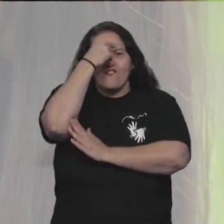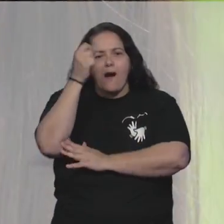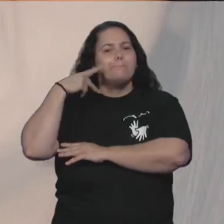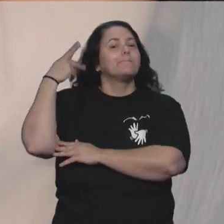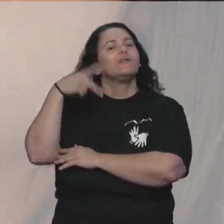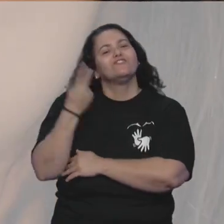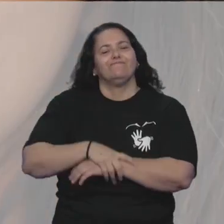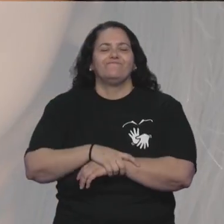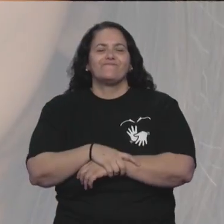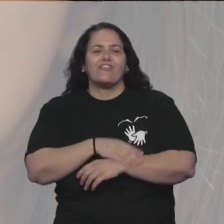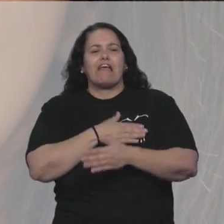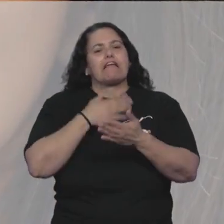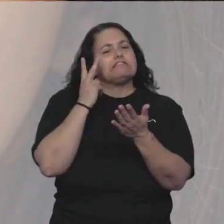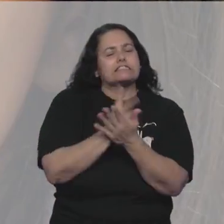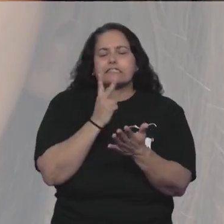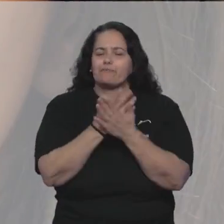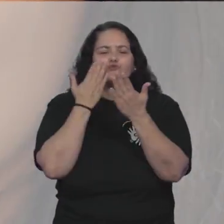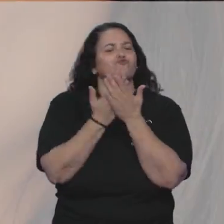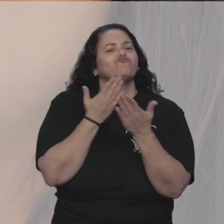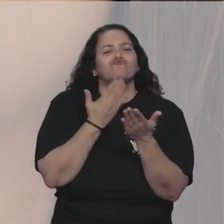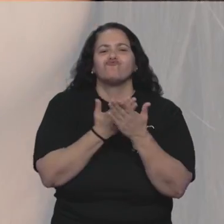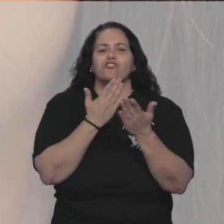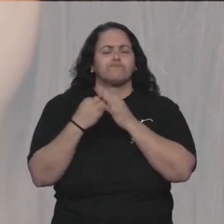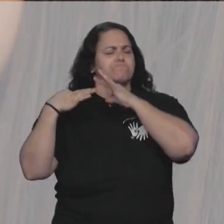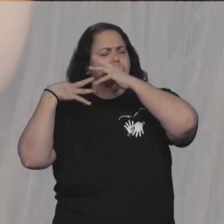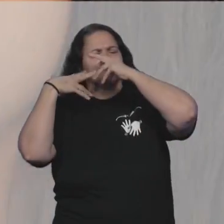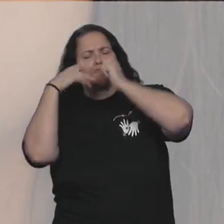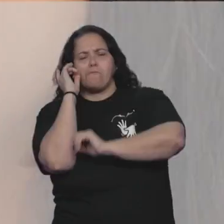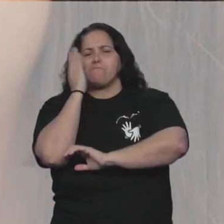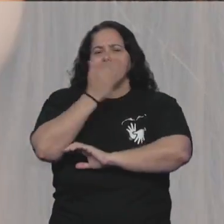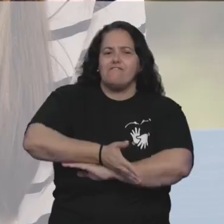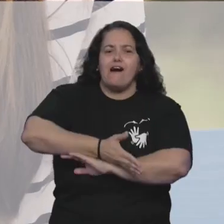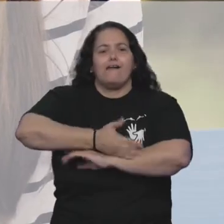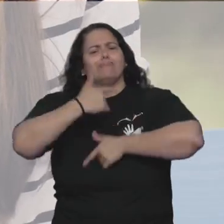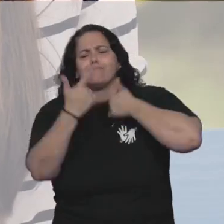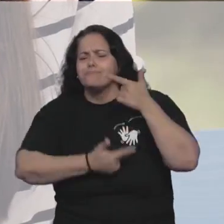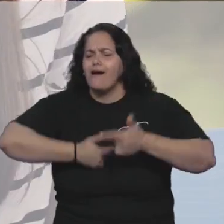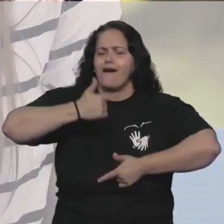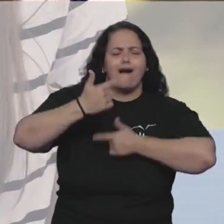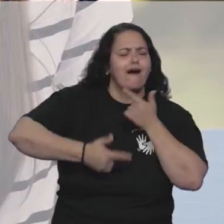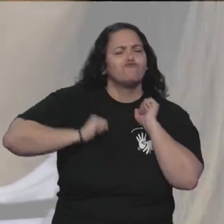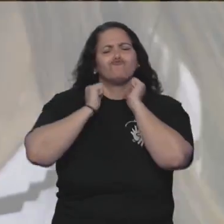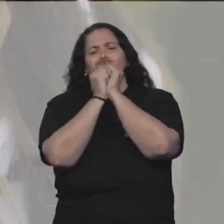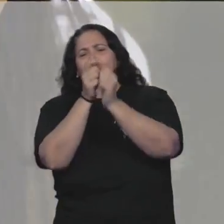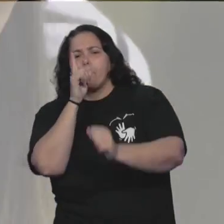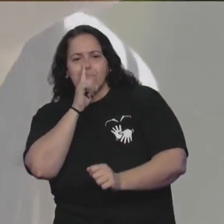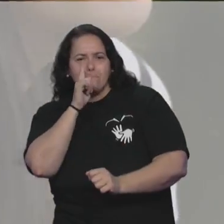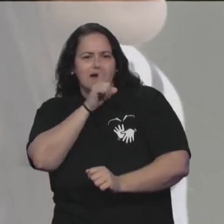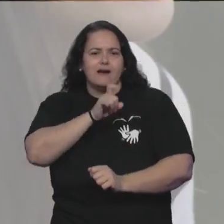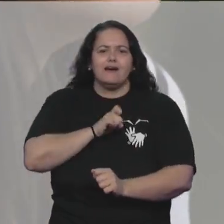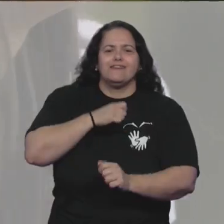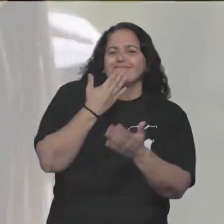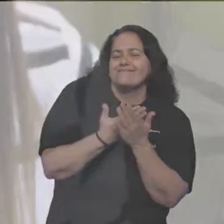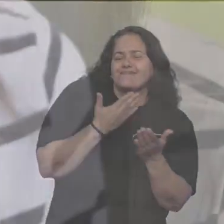psicologia. E desde então eu venho estudando todos os dias, me virando na rotina entre trabalho, ser mãe,